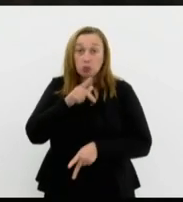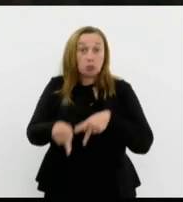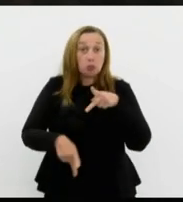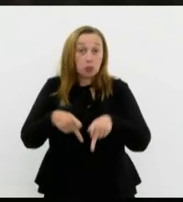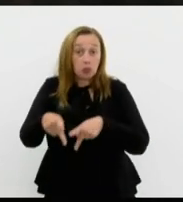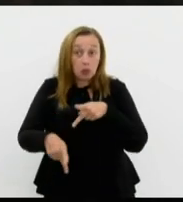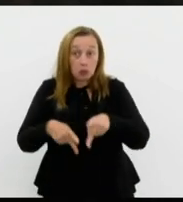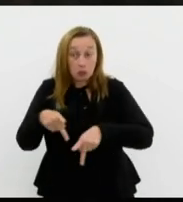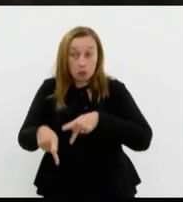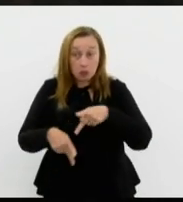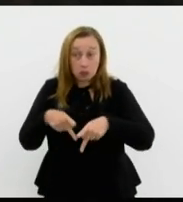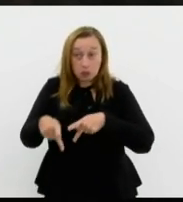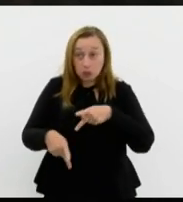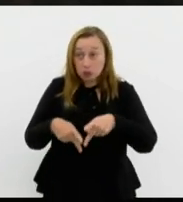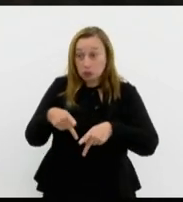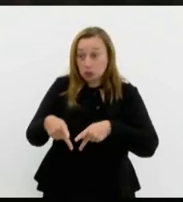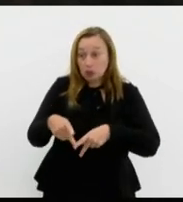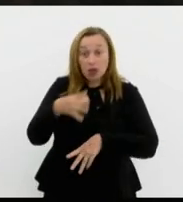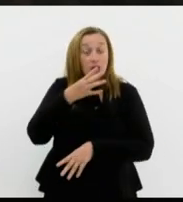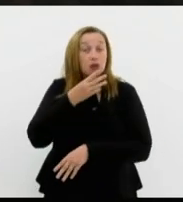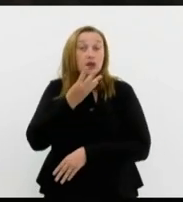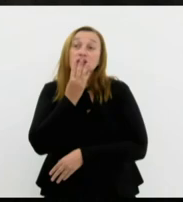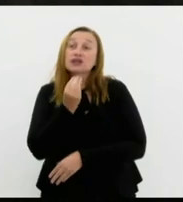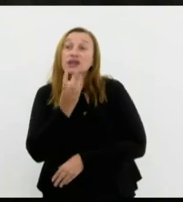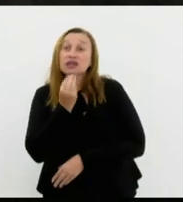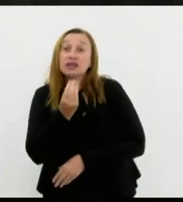ouvindo em alguma parte do mundo